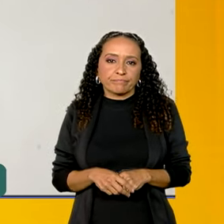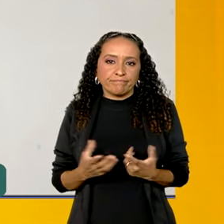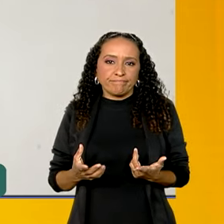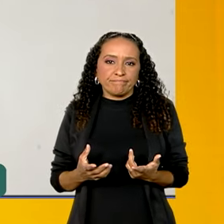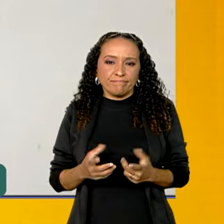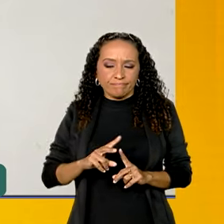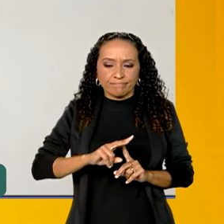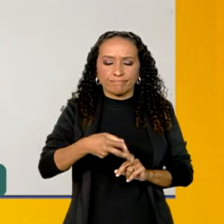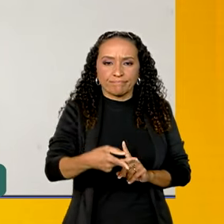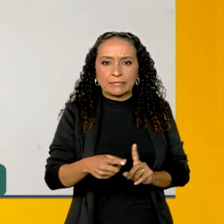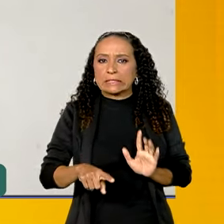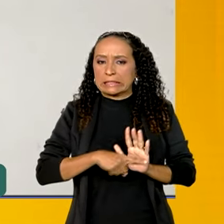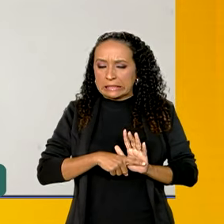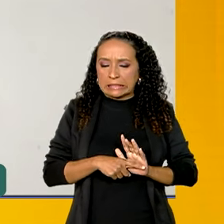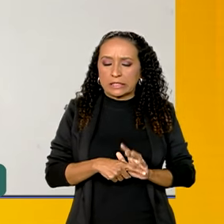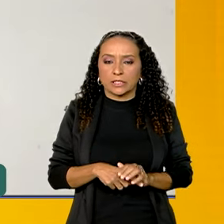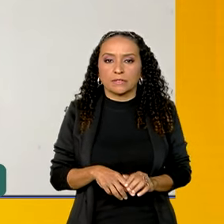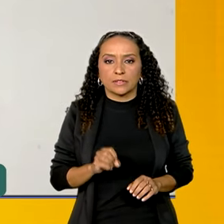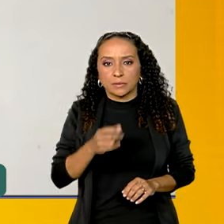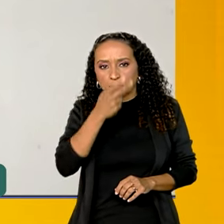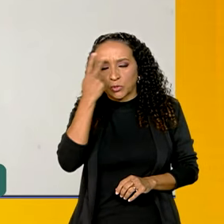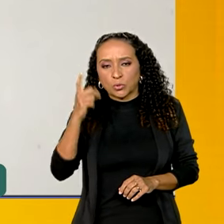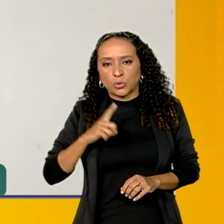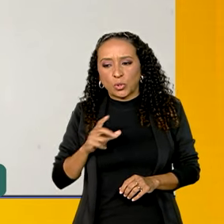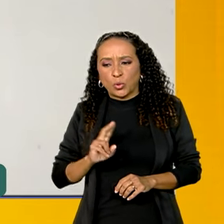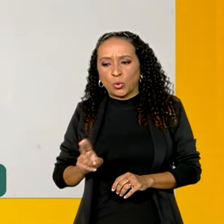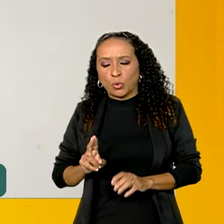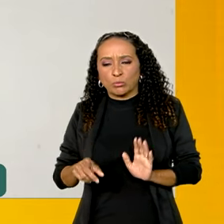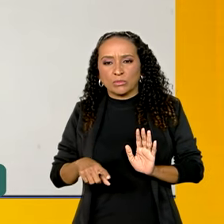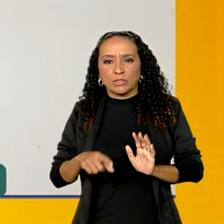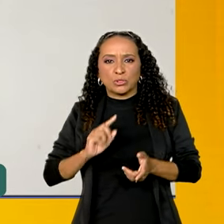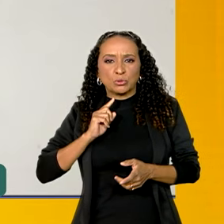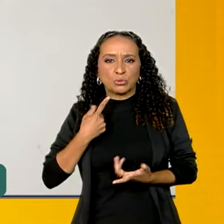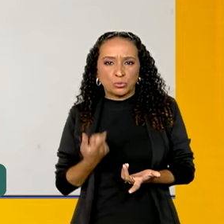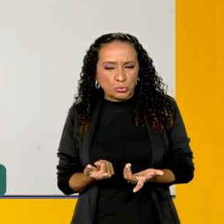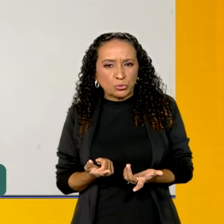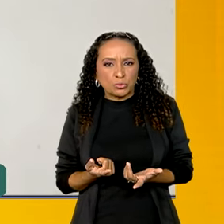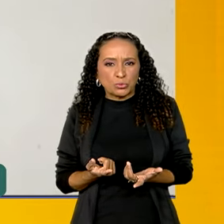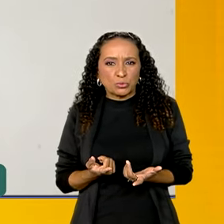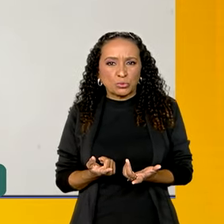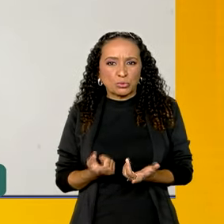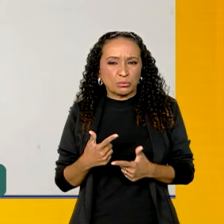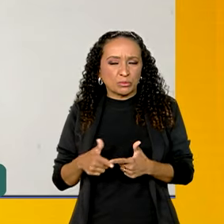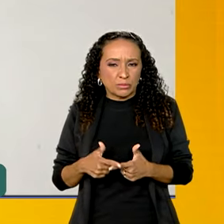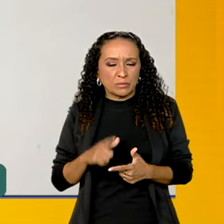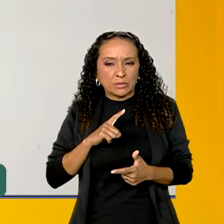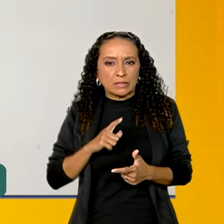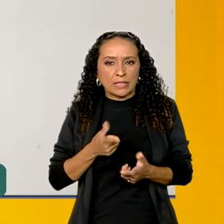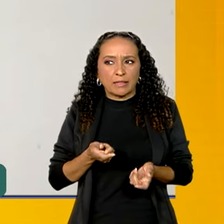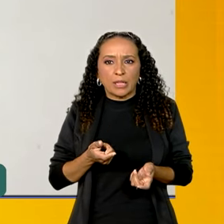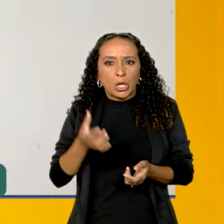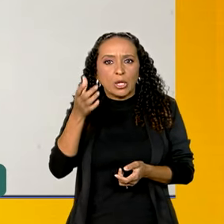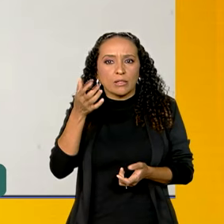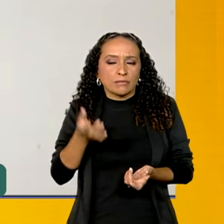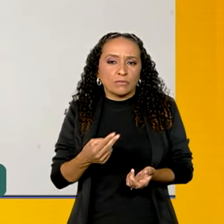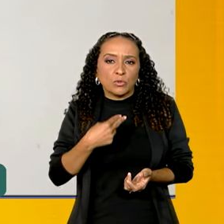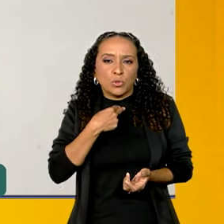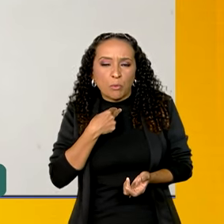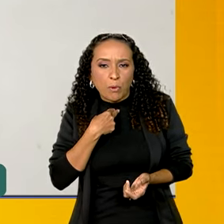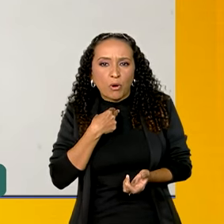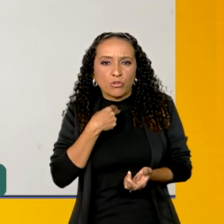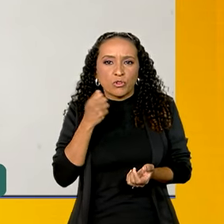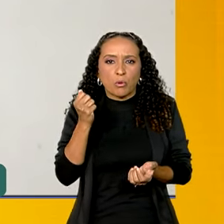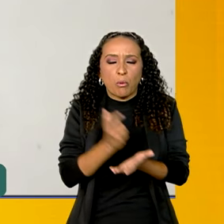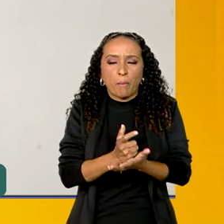uma consequência muito negativa. Quem está ou quem teve o nome sujo, sabe como é que é, você fica com restrição para poder fazer um novo